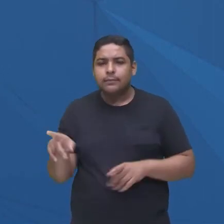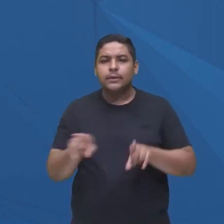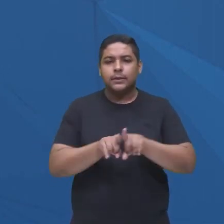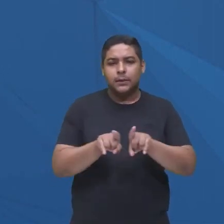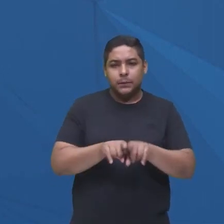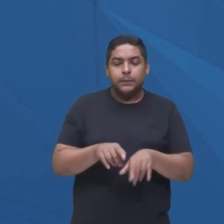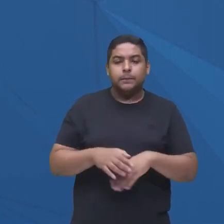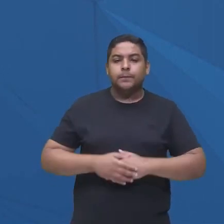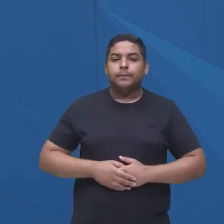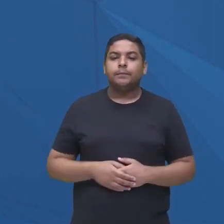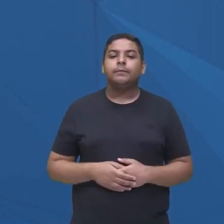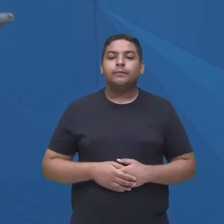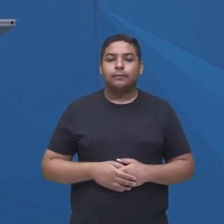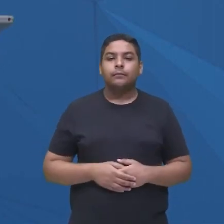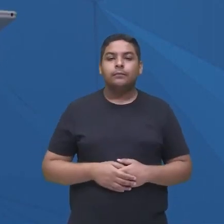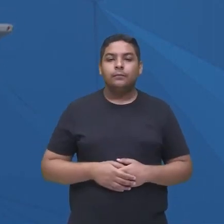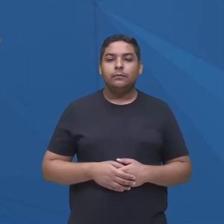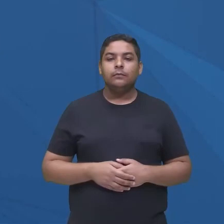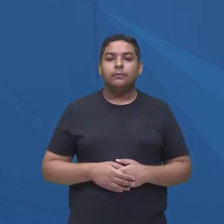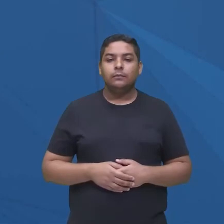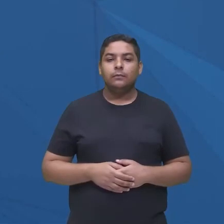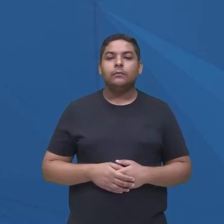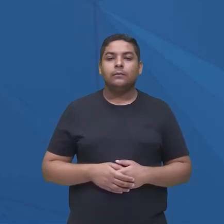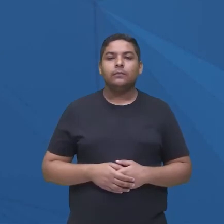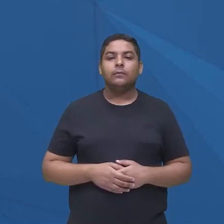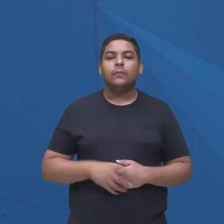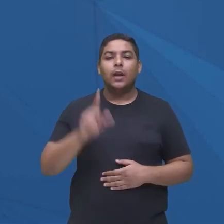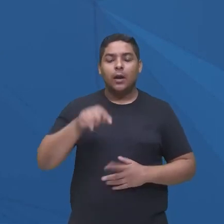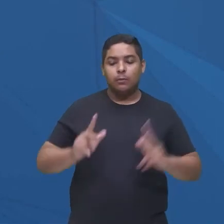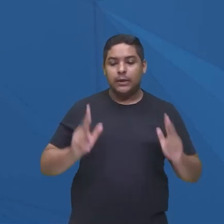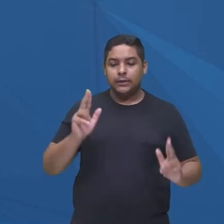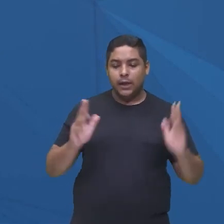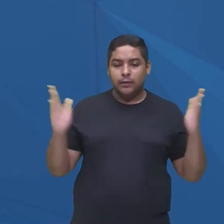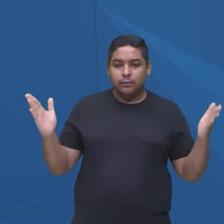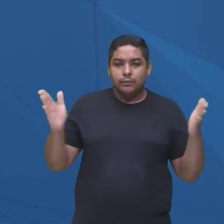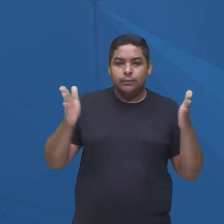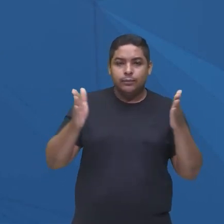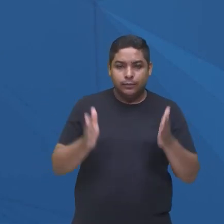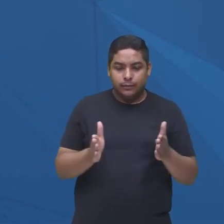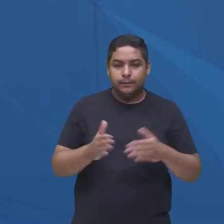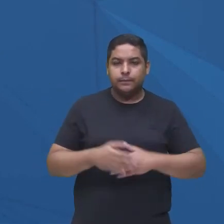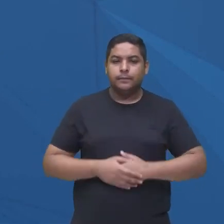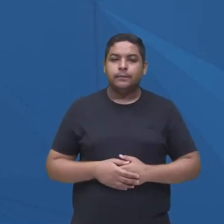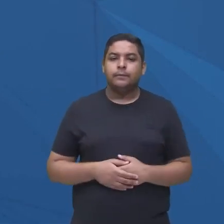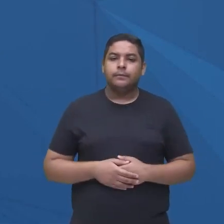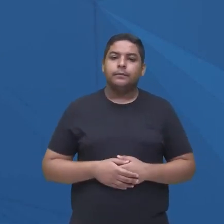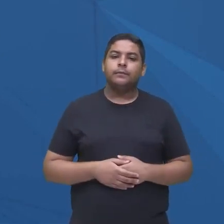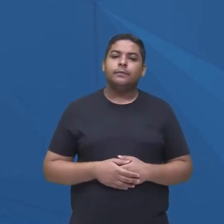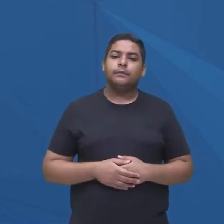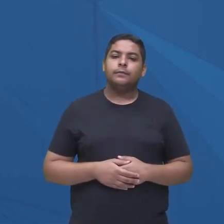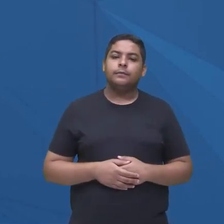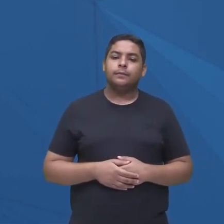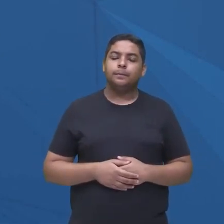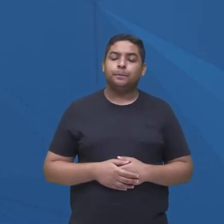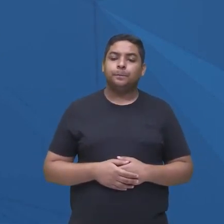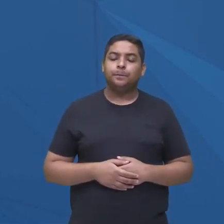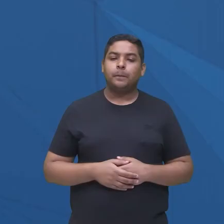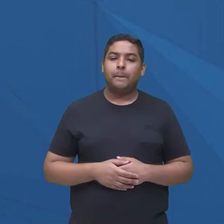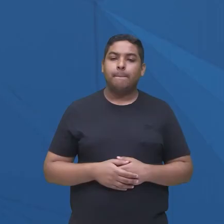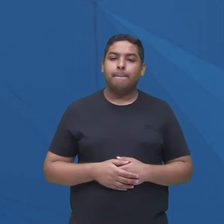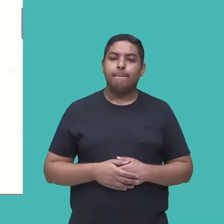história da série, né, que é uma minissérie, na verdade, Olhos que Condenam, tá? E a gente tem também